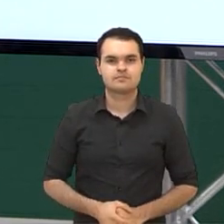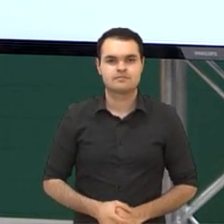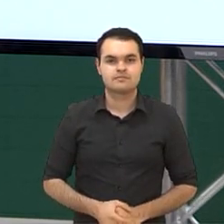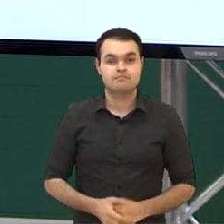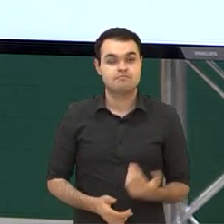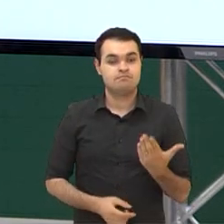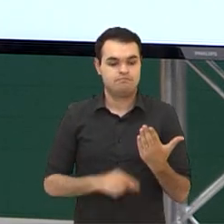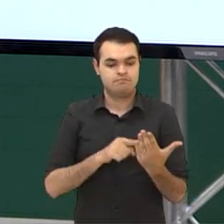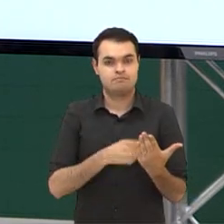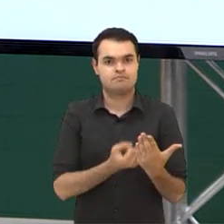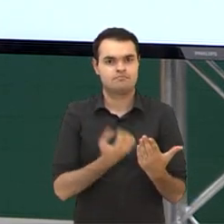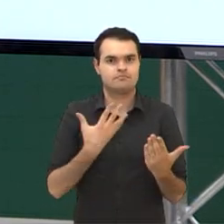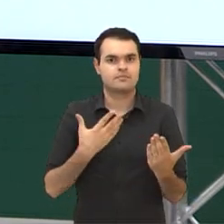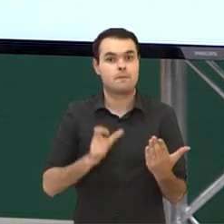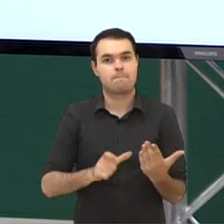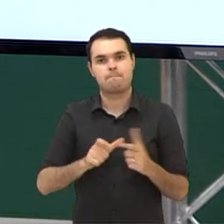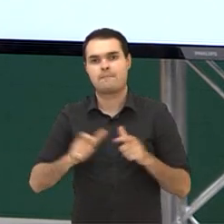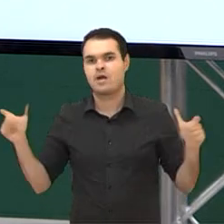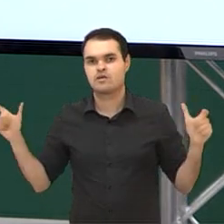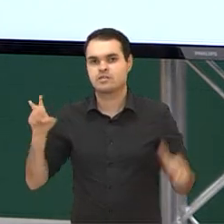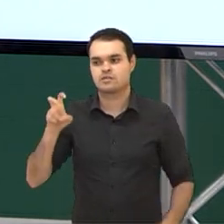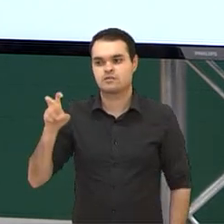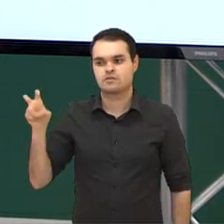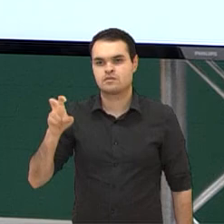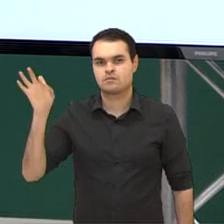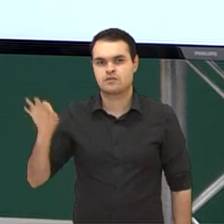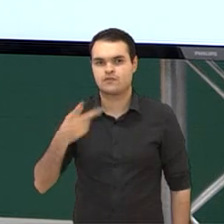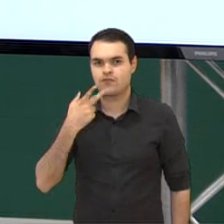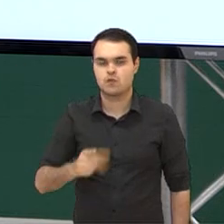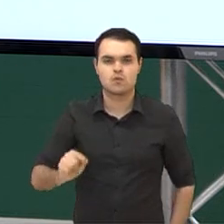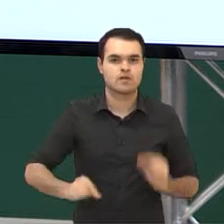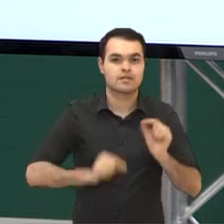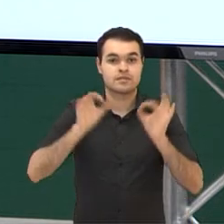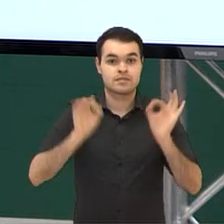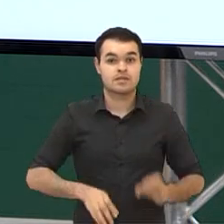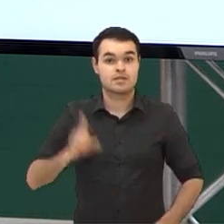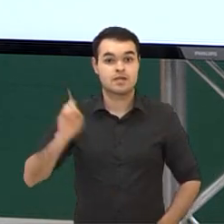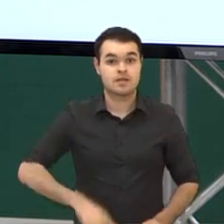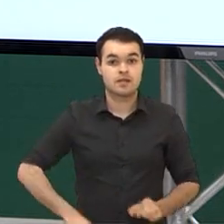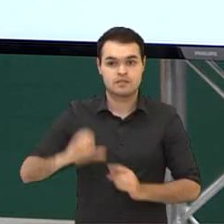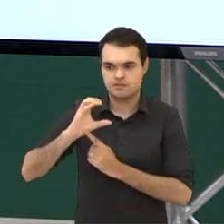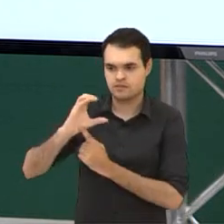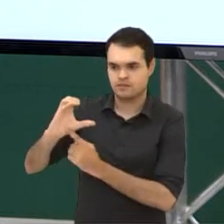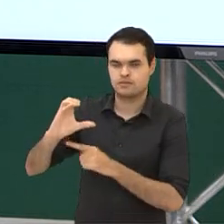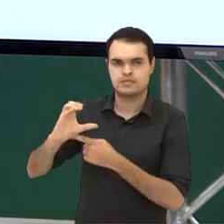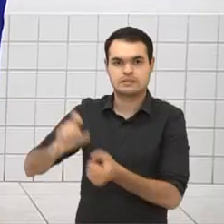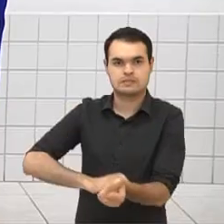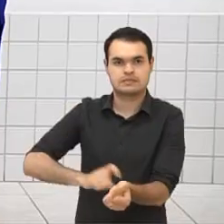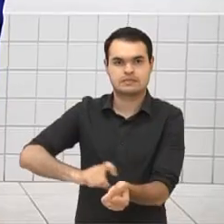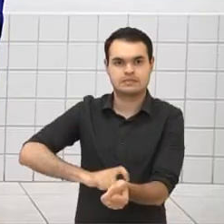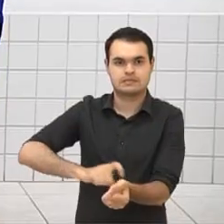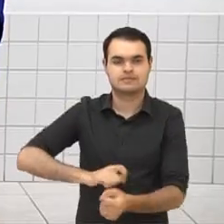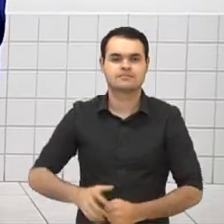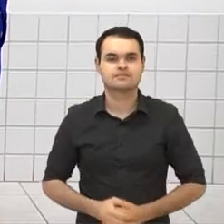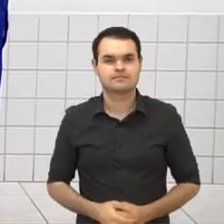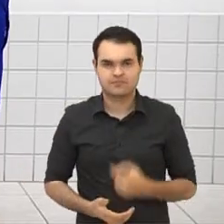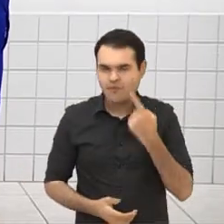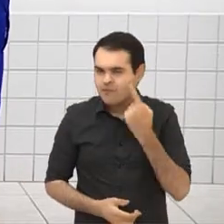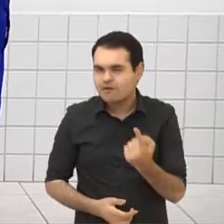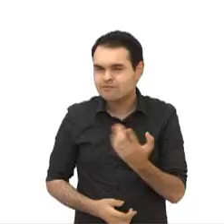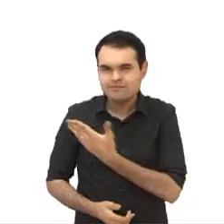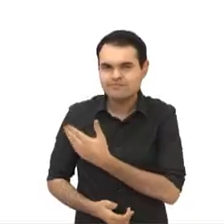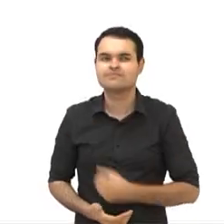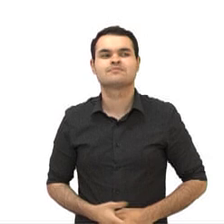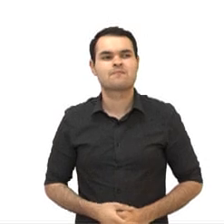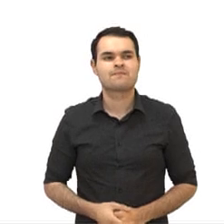chegando. Hum, hum, hum. A maioria, 55% disse que a resposta certa é a letra C. E aí? Vamos ver? Vamos ver?